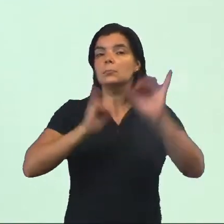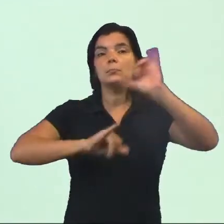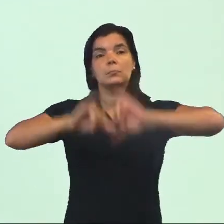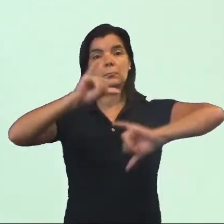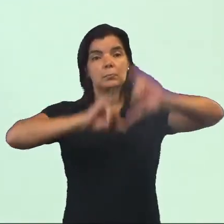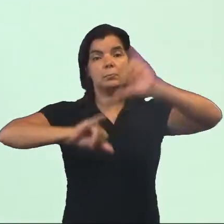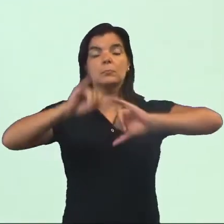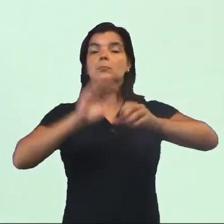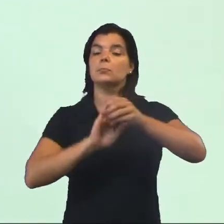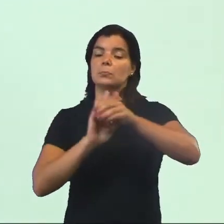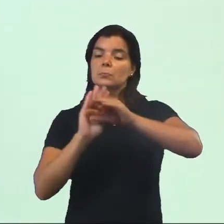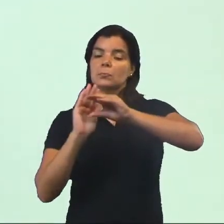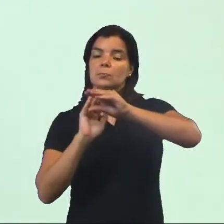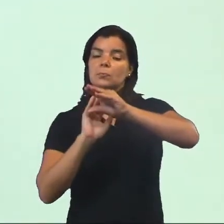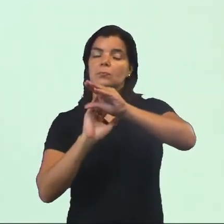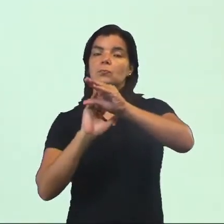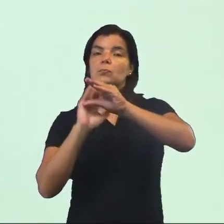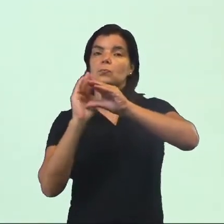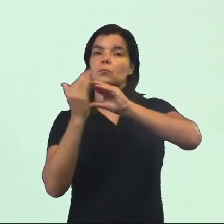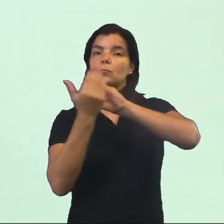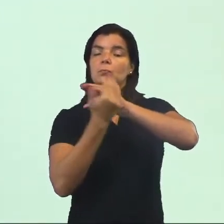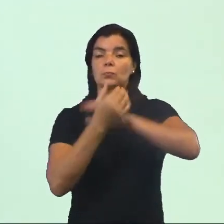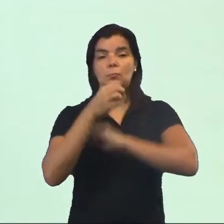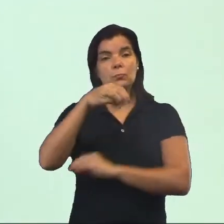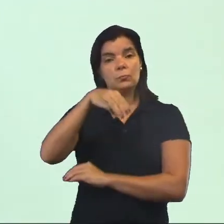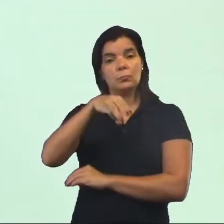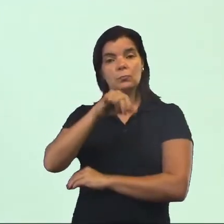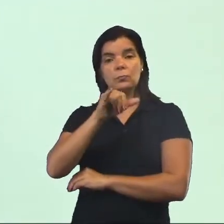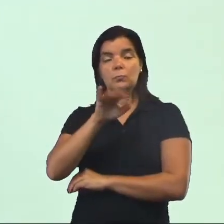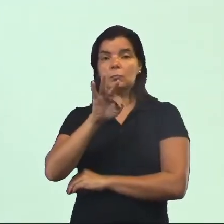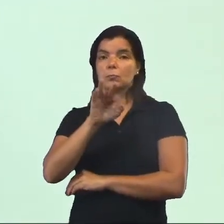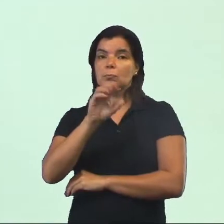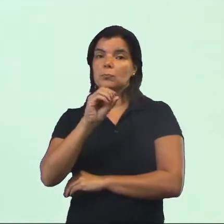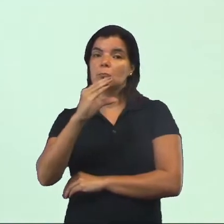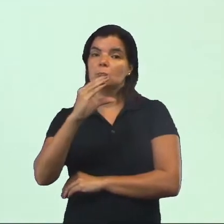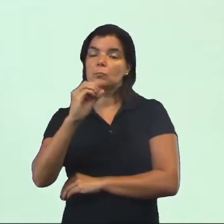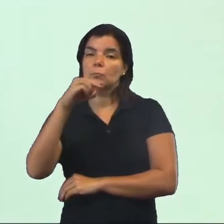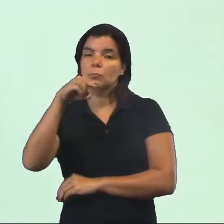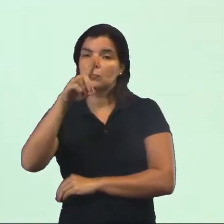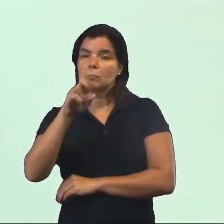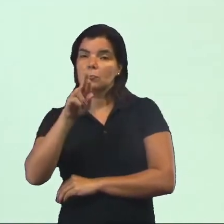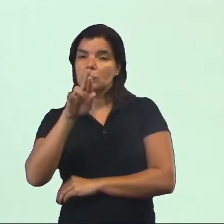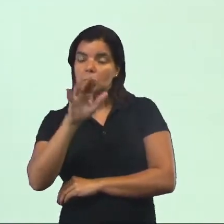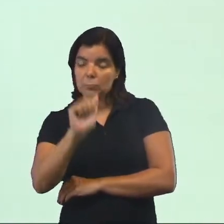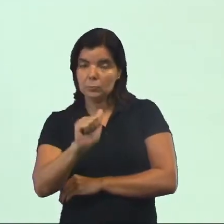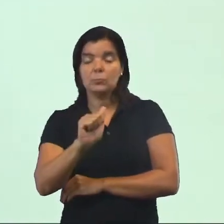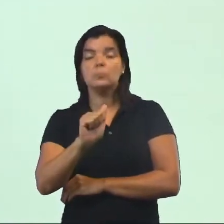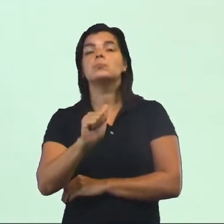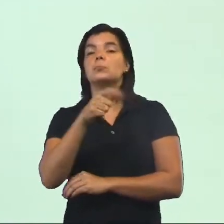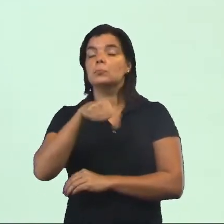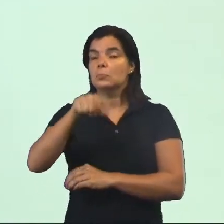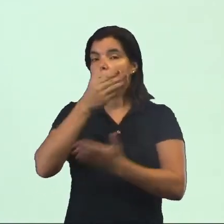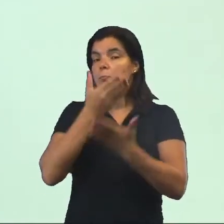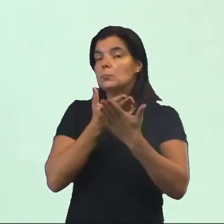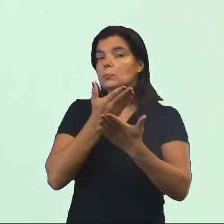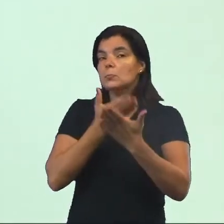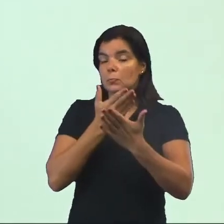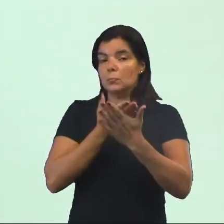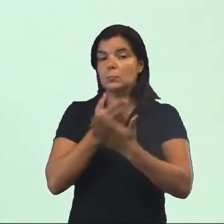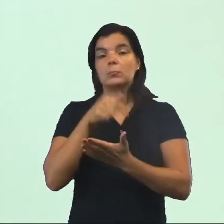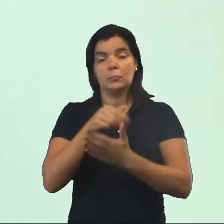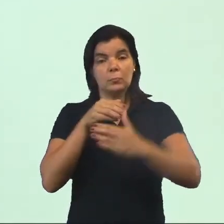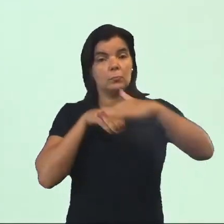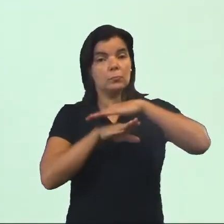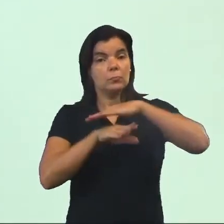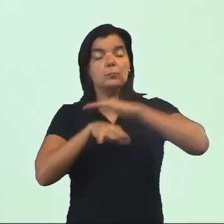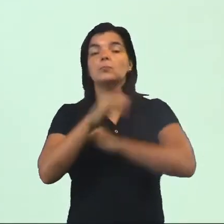que é a mitocôndria. Vocês ouviram muito falar, quando estão estudando aí organelas celulares, que a mitocôndria é a